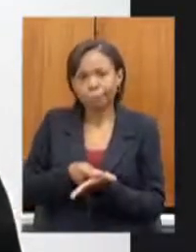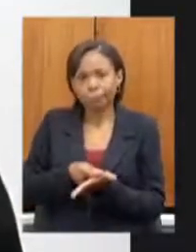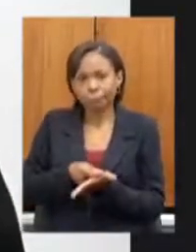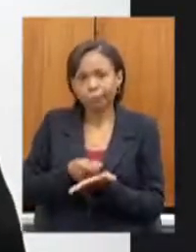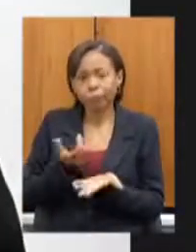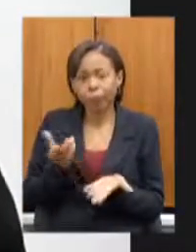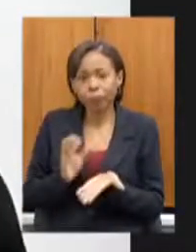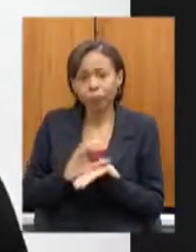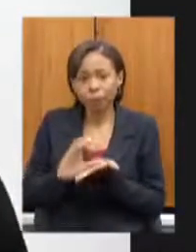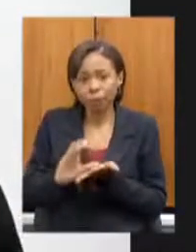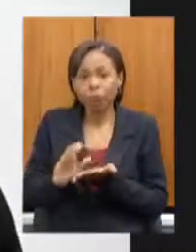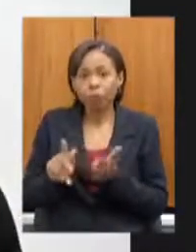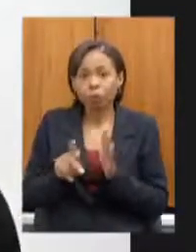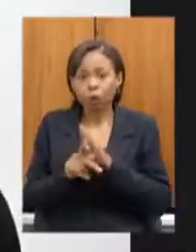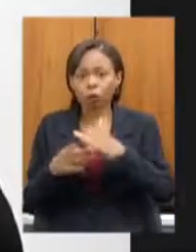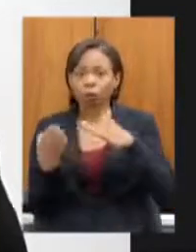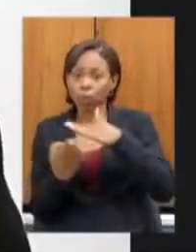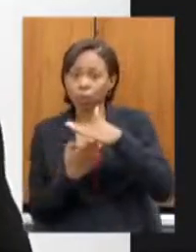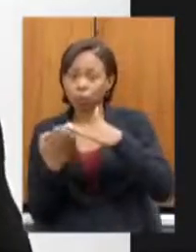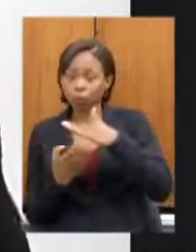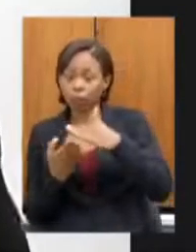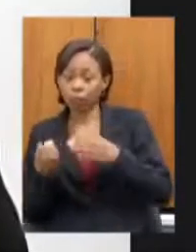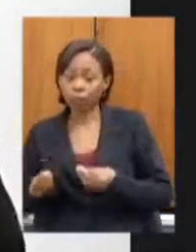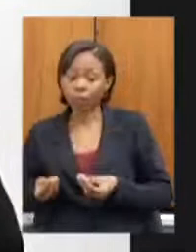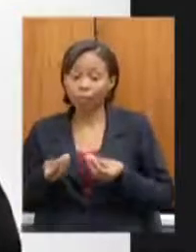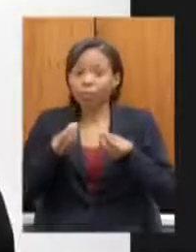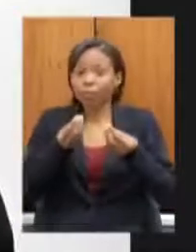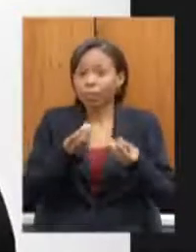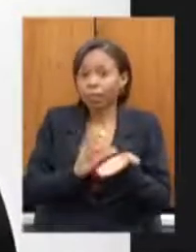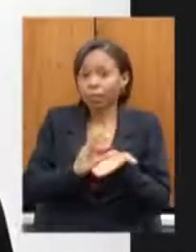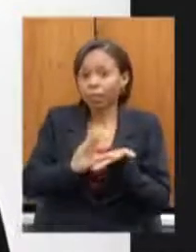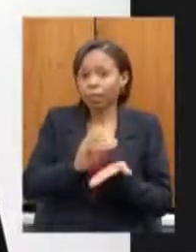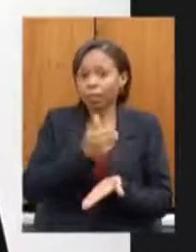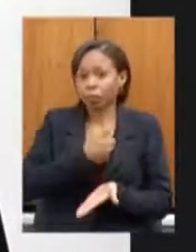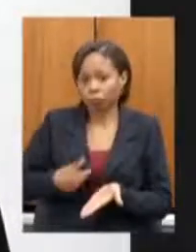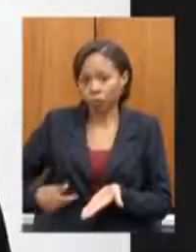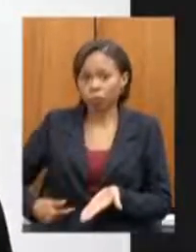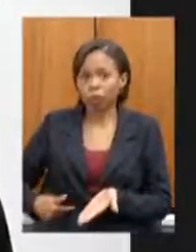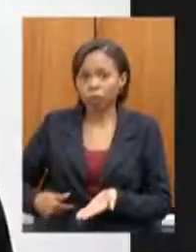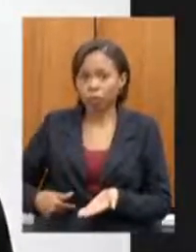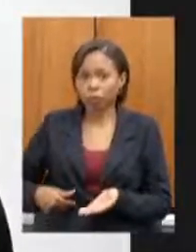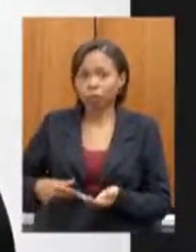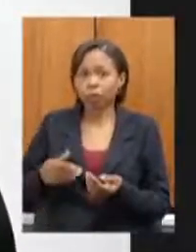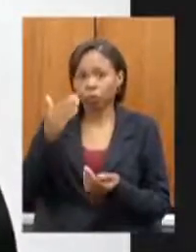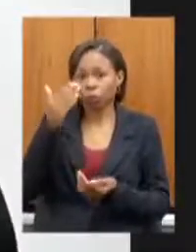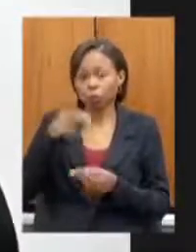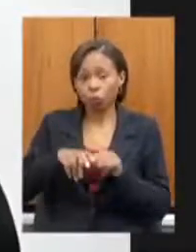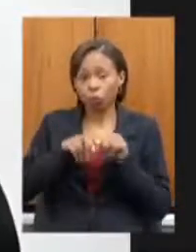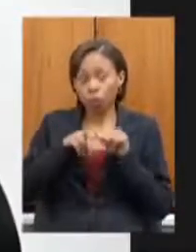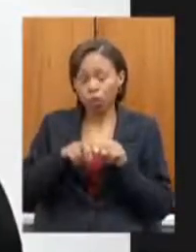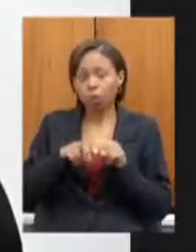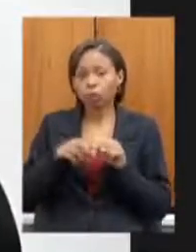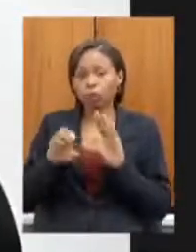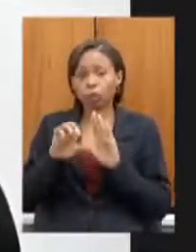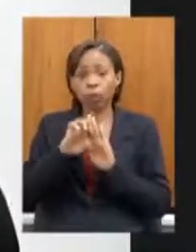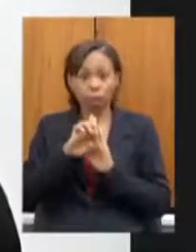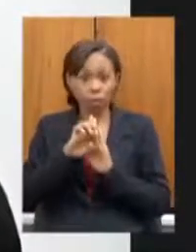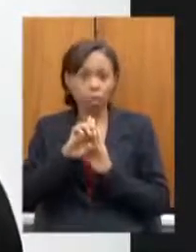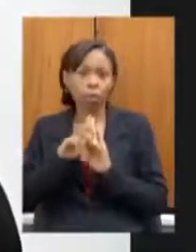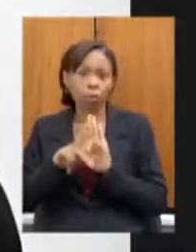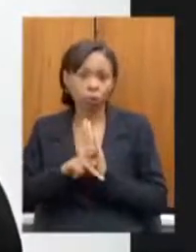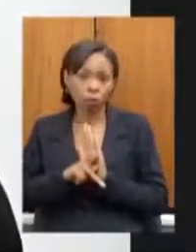que a concessionária vai destinar para o estado graças a uma emenda no projeto do deputado Vigílio